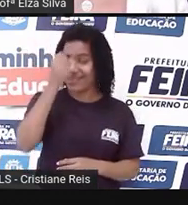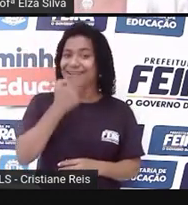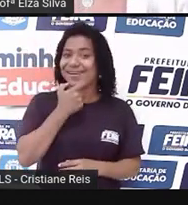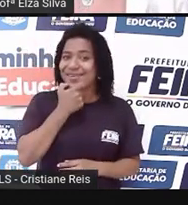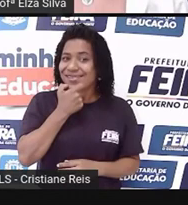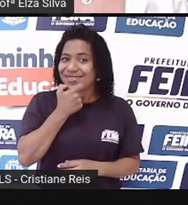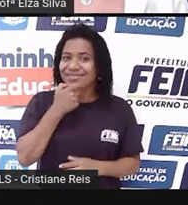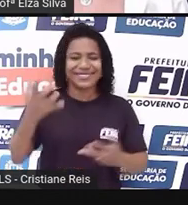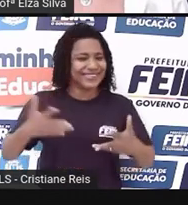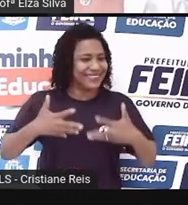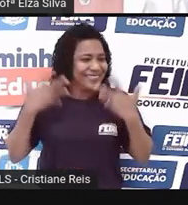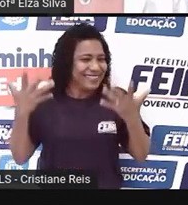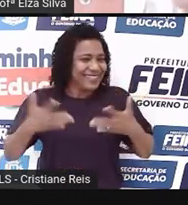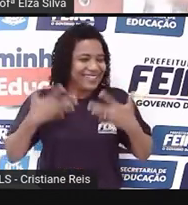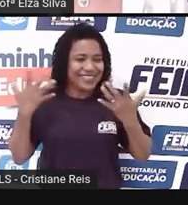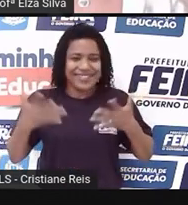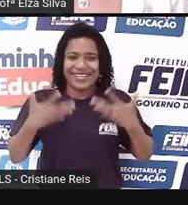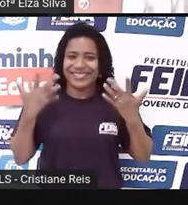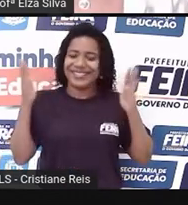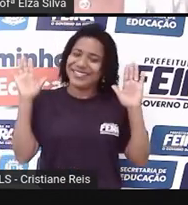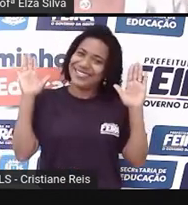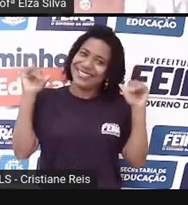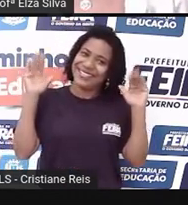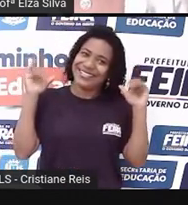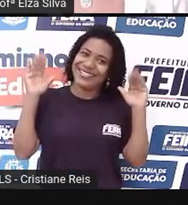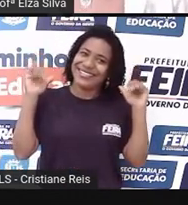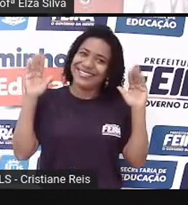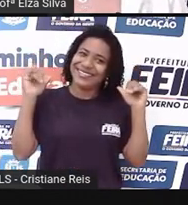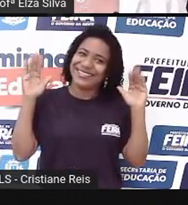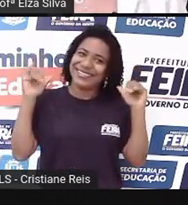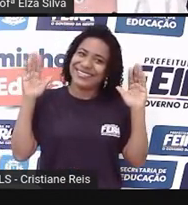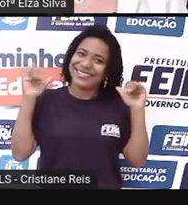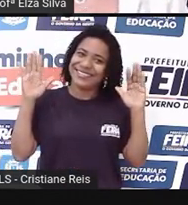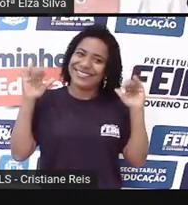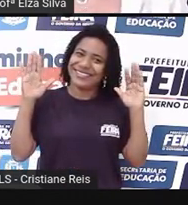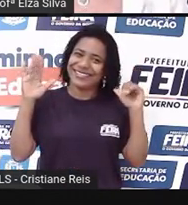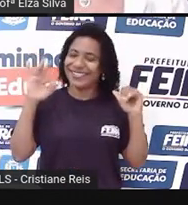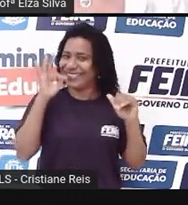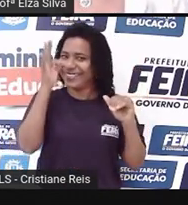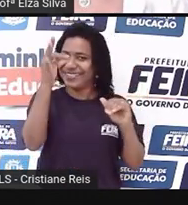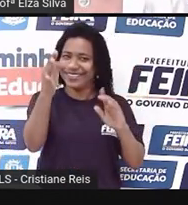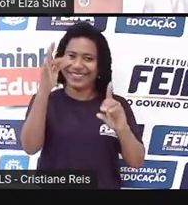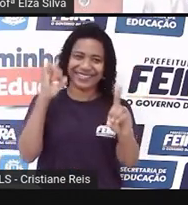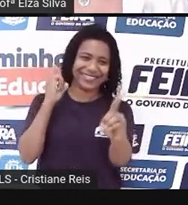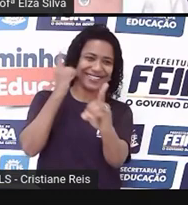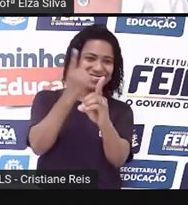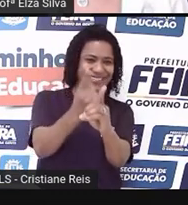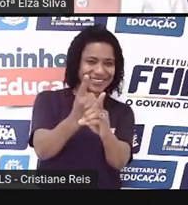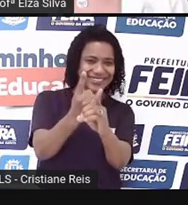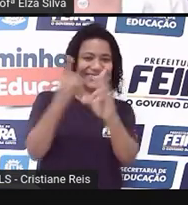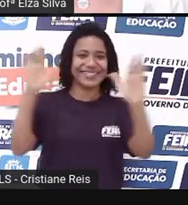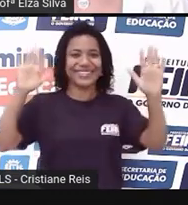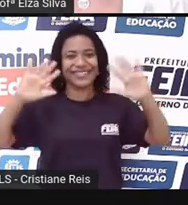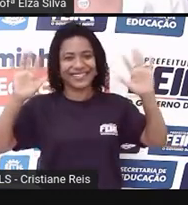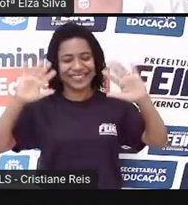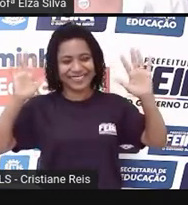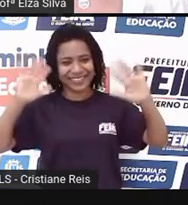muito divertido. Bye, see you next class. A gente se vê na próxima aula.